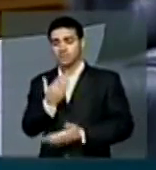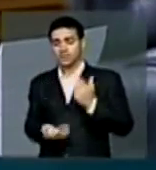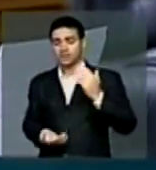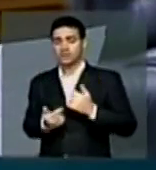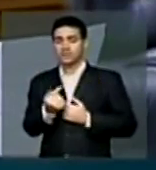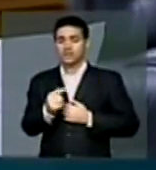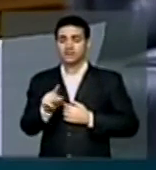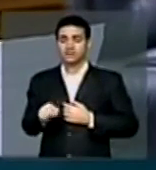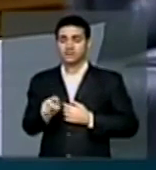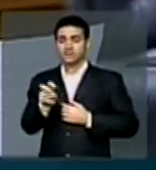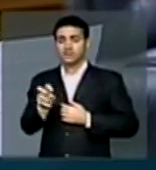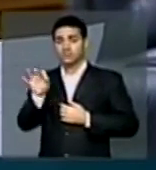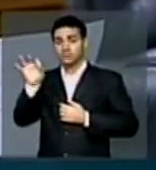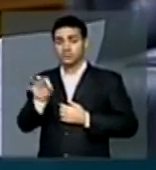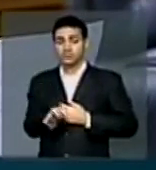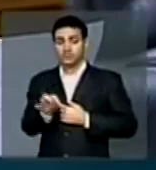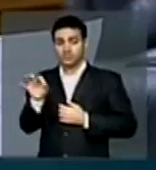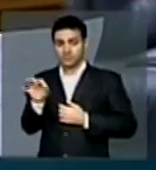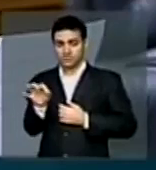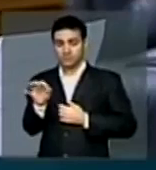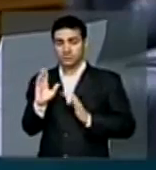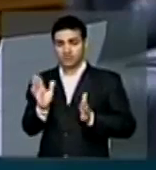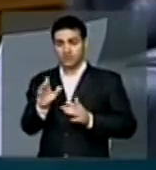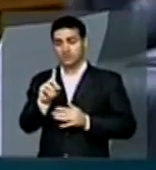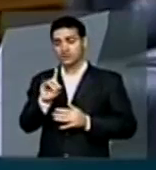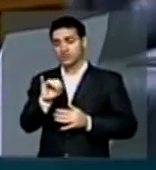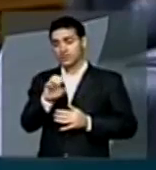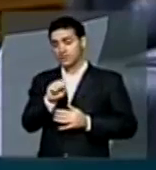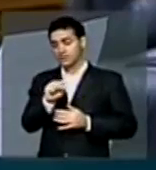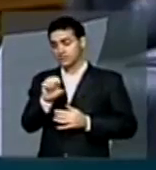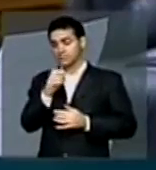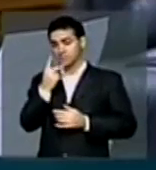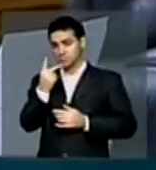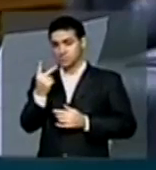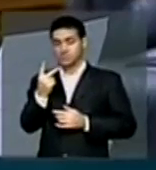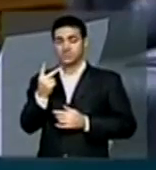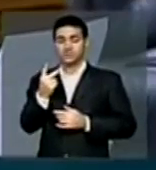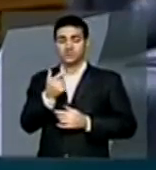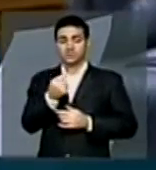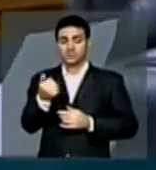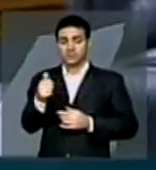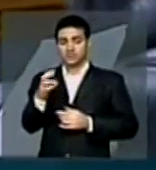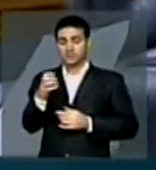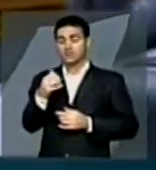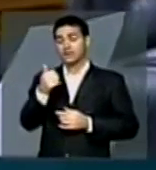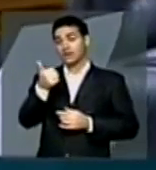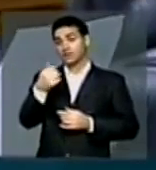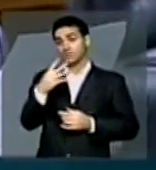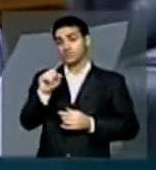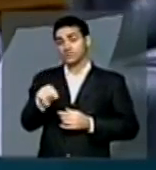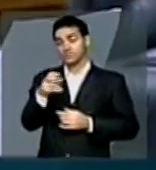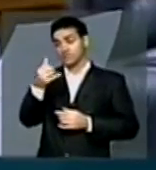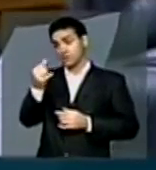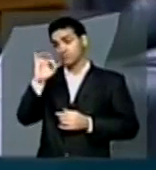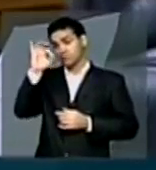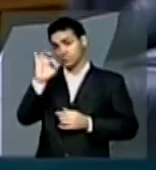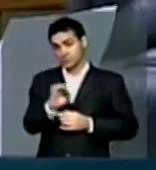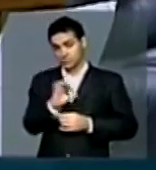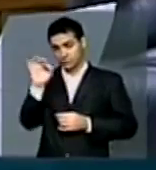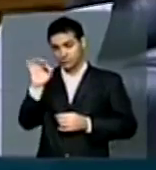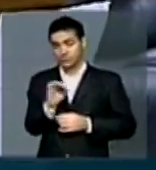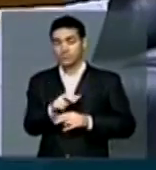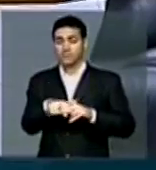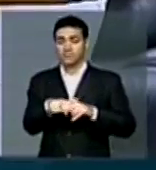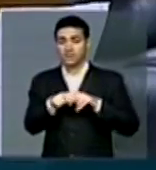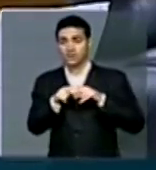7,05% segundo o Diese e em 2015 14,6% por isso